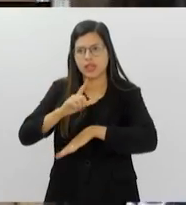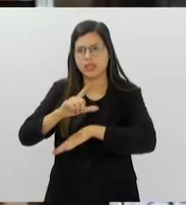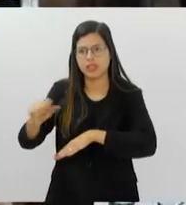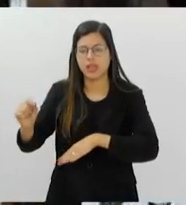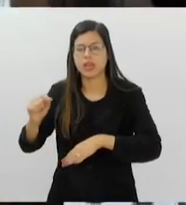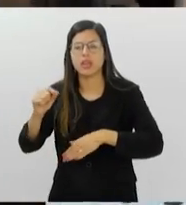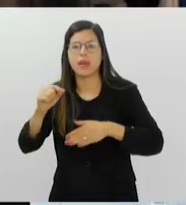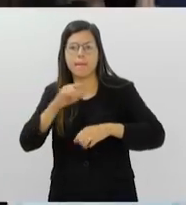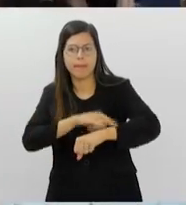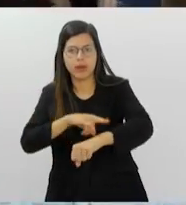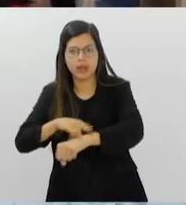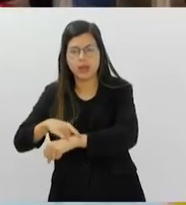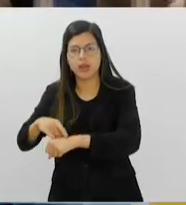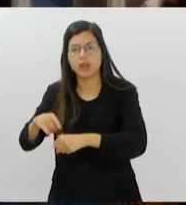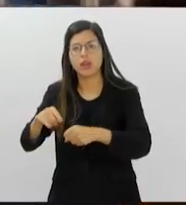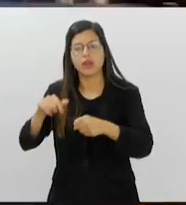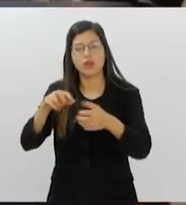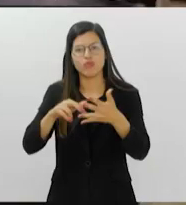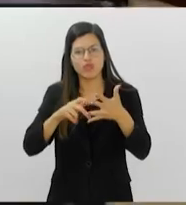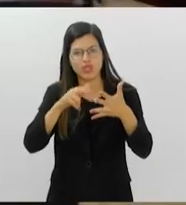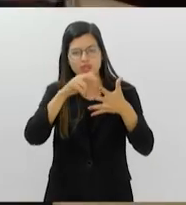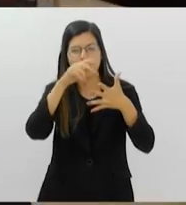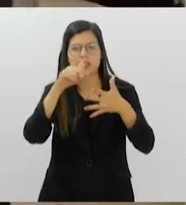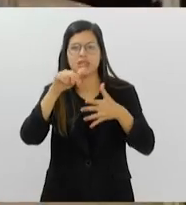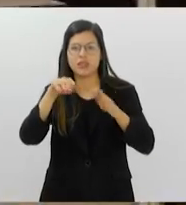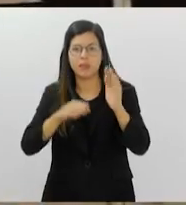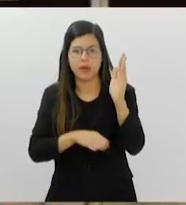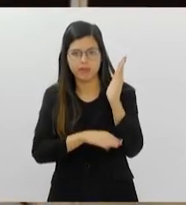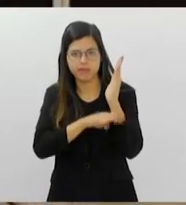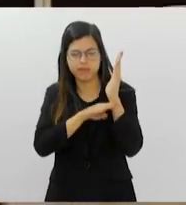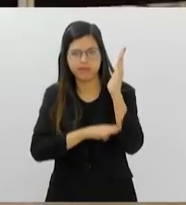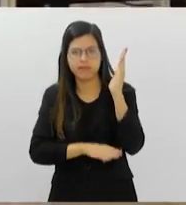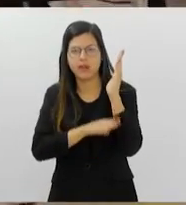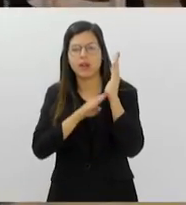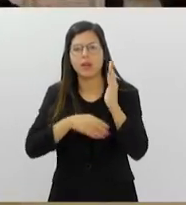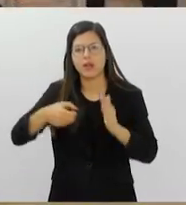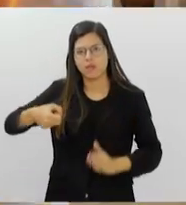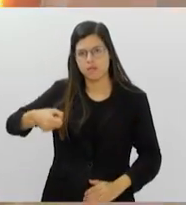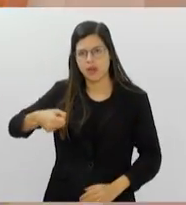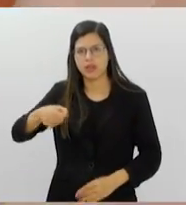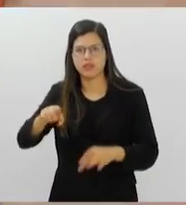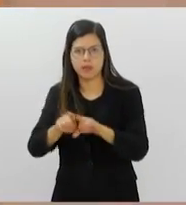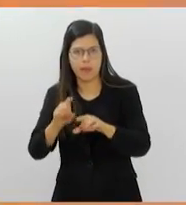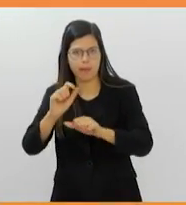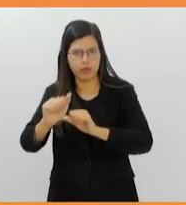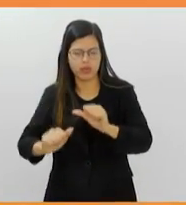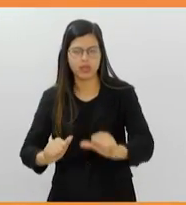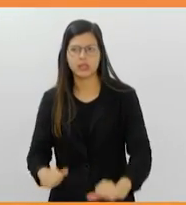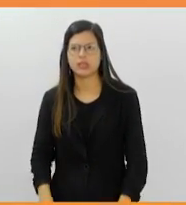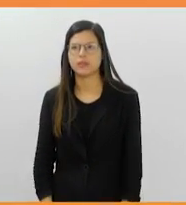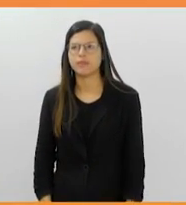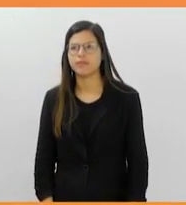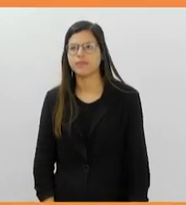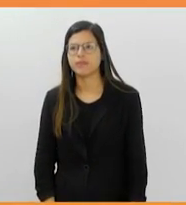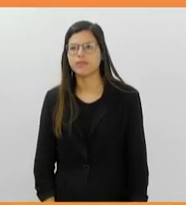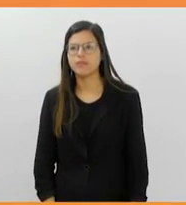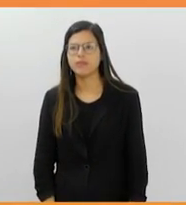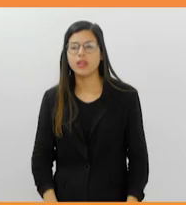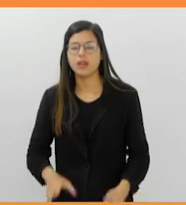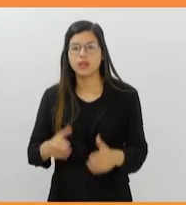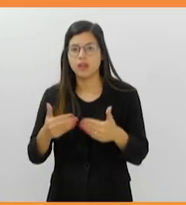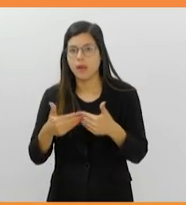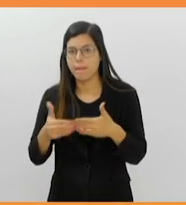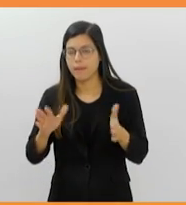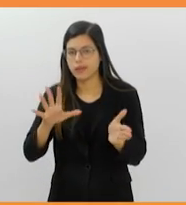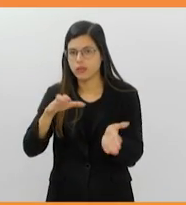escadas rolantes e elevadores e o novo sistema de inspeção de bagagens despachadas. Recém-inaugurado, o Centro de